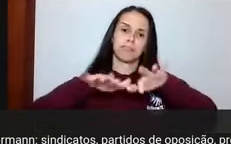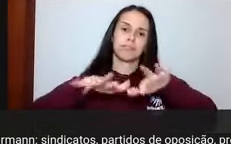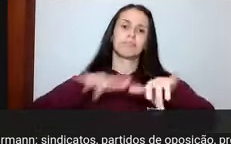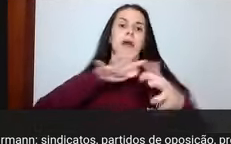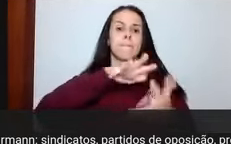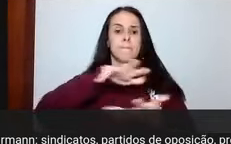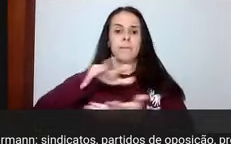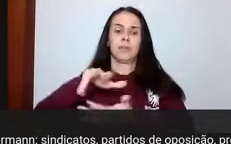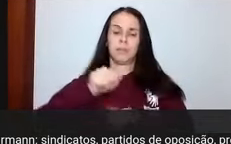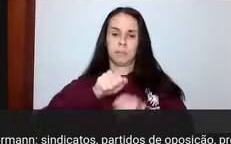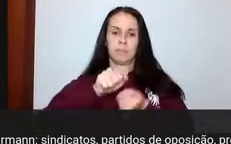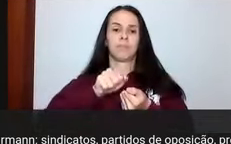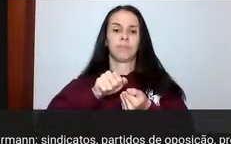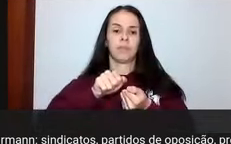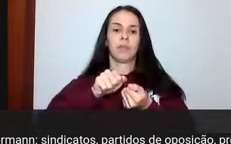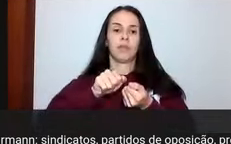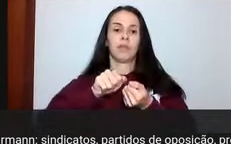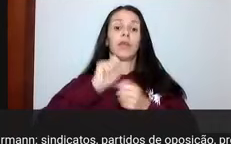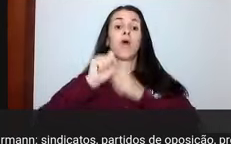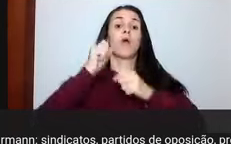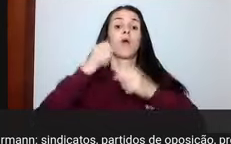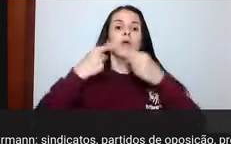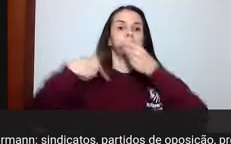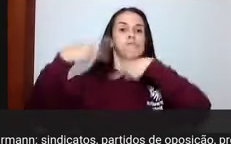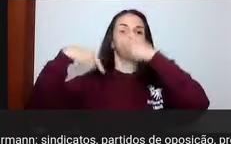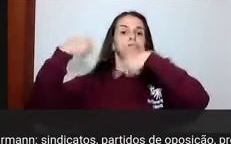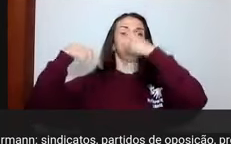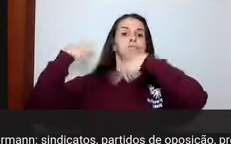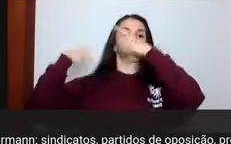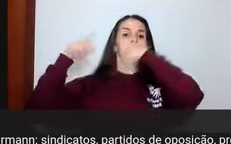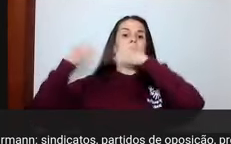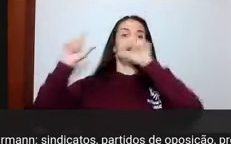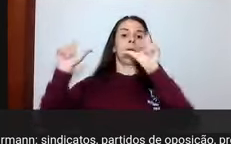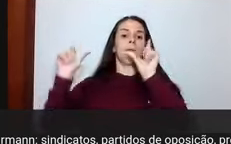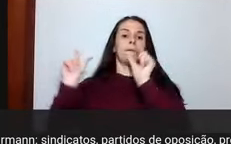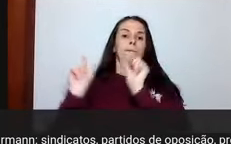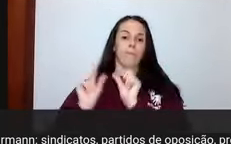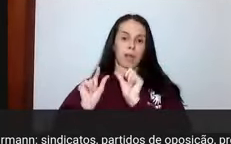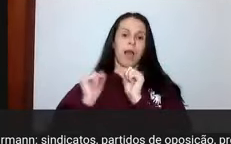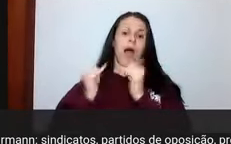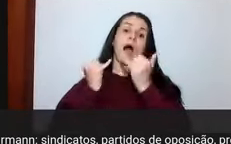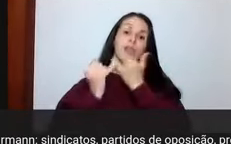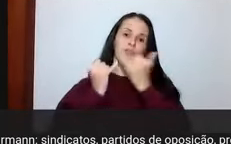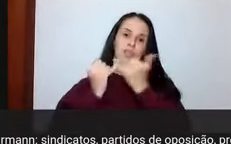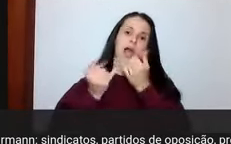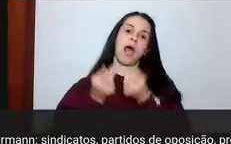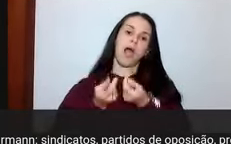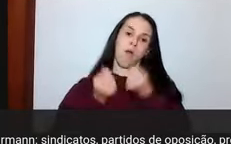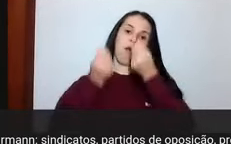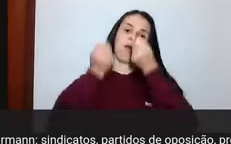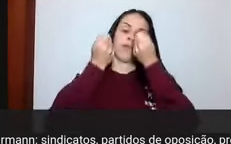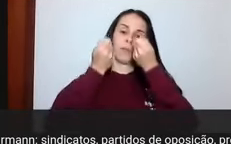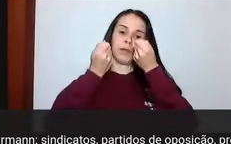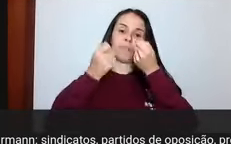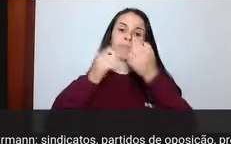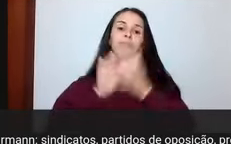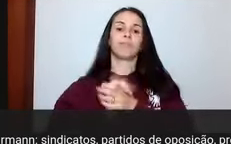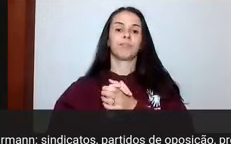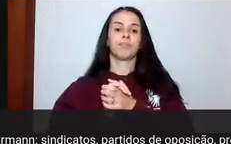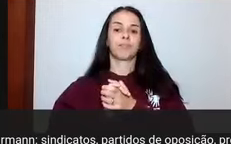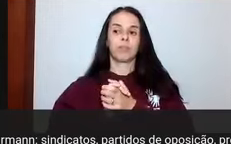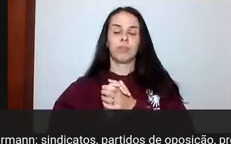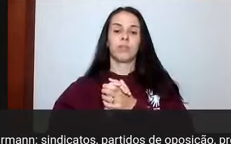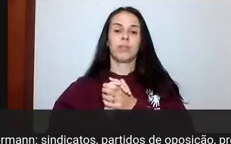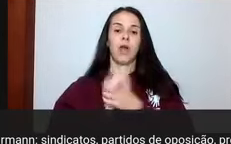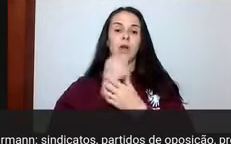recessivo claríssimo com a redução da atividade econômica e um nível de desemprego estratosférico.